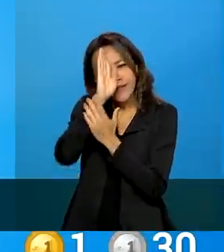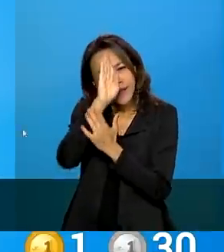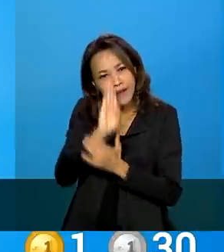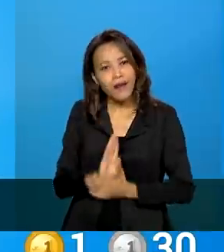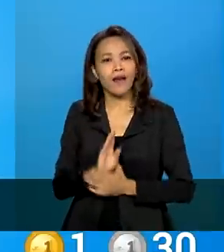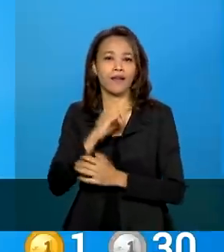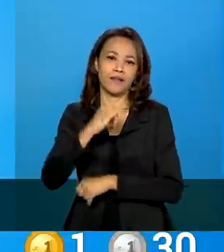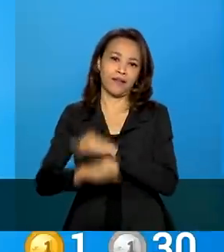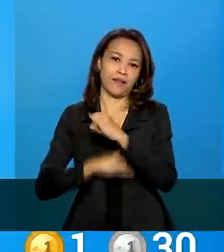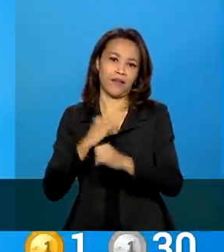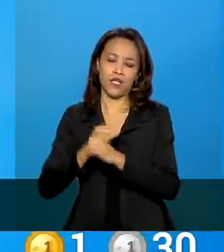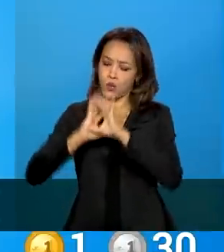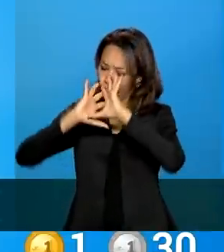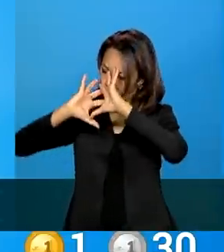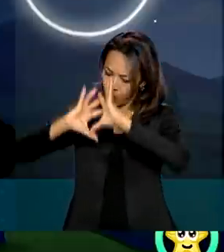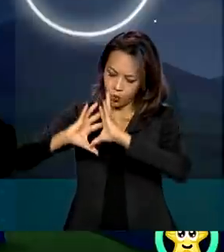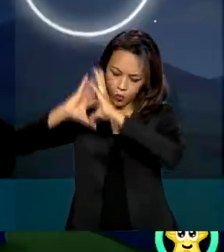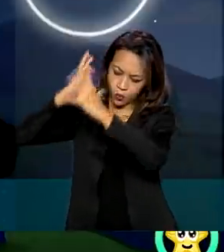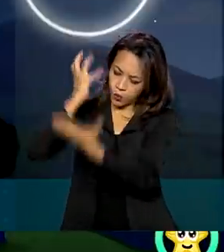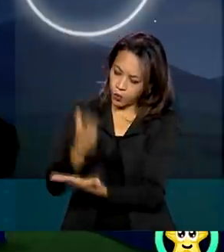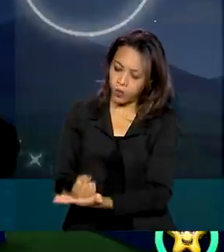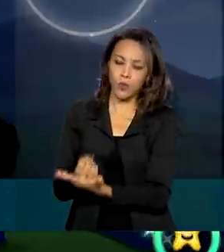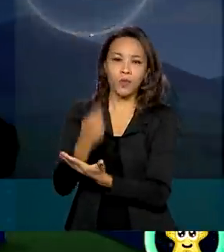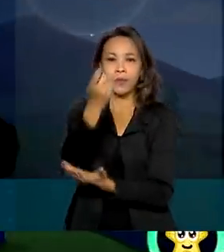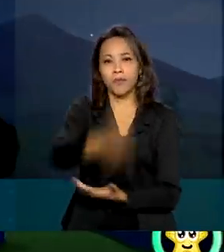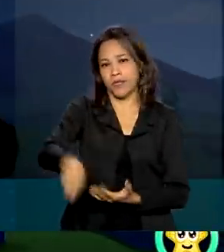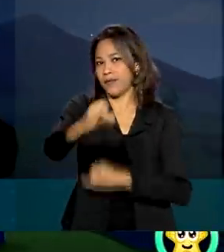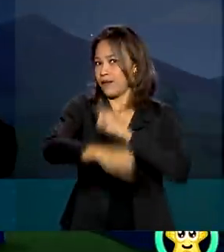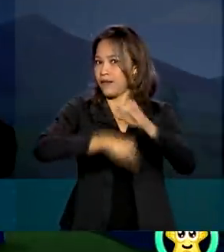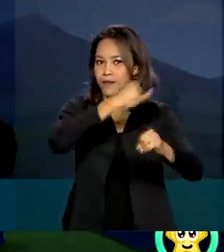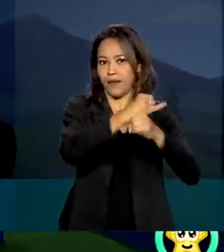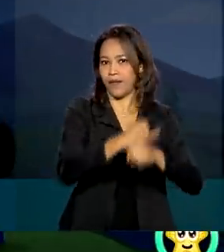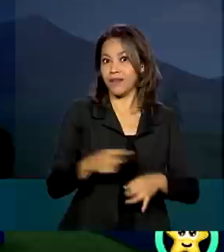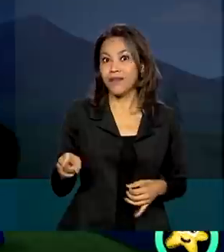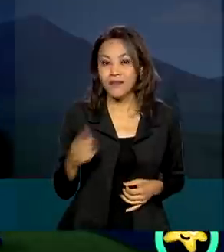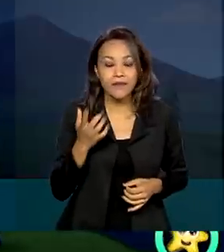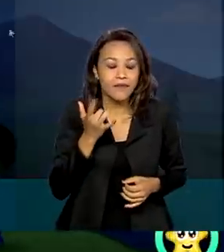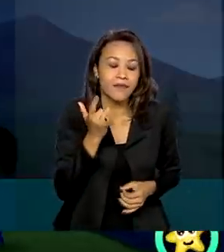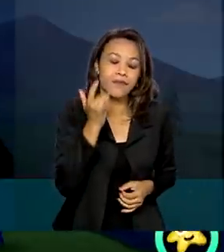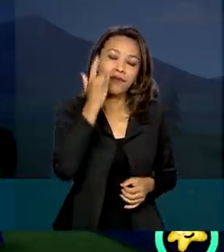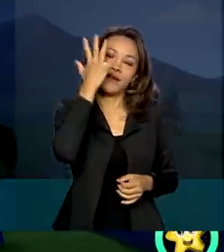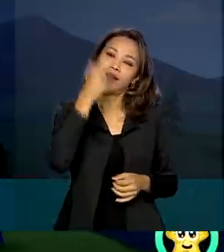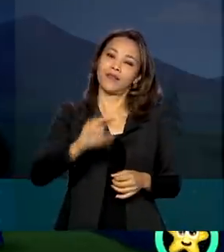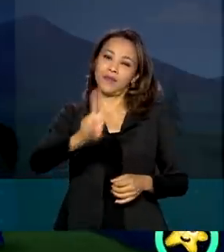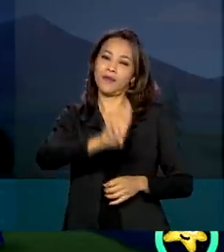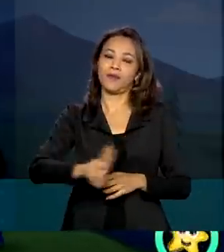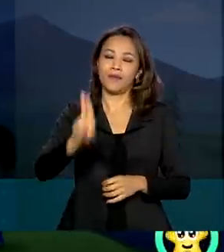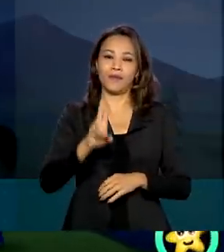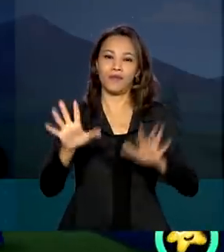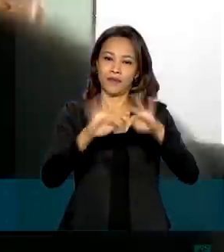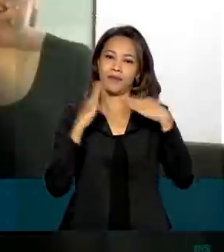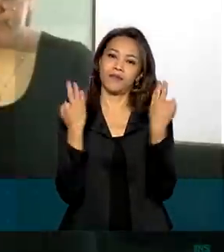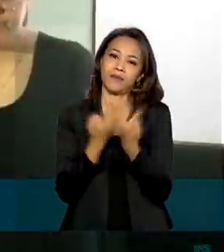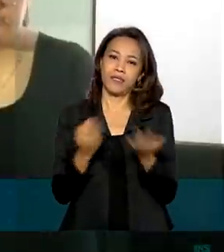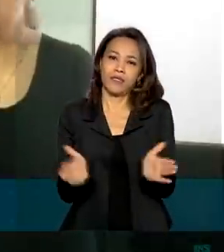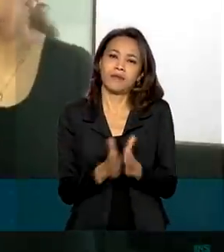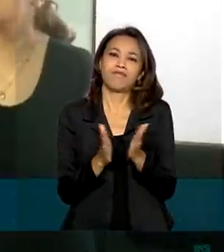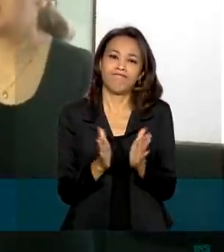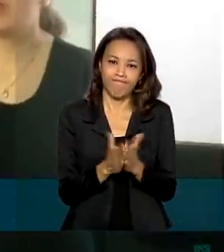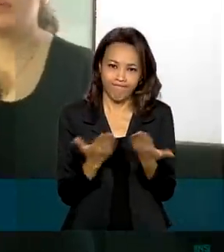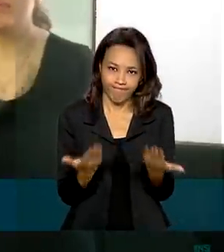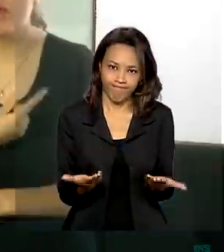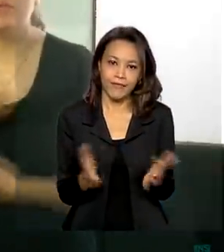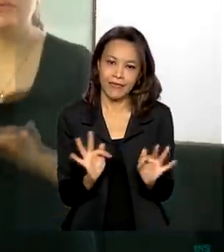tudo de uma vez. Não precisa de conexão, o que facilita o uso pelas famílias de baixa renda. Nós queremos